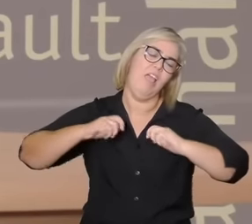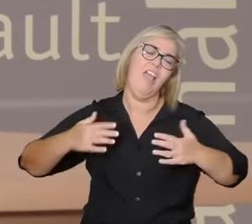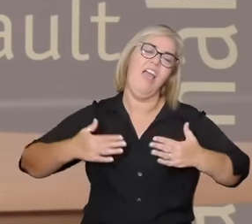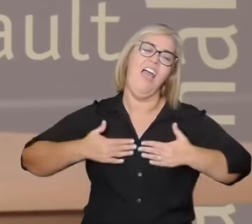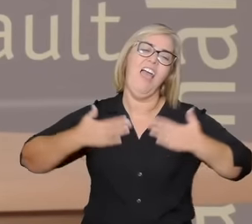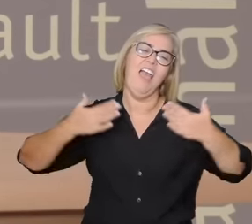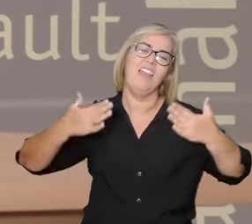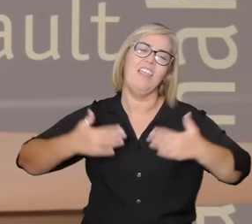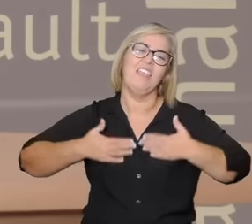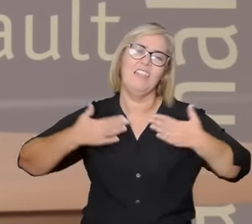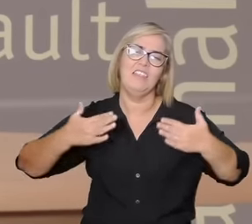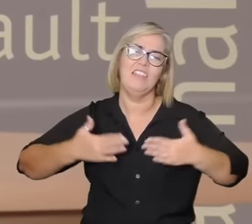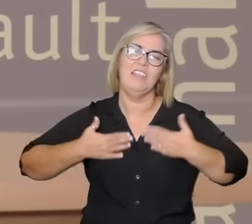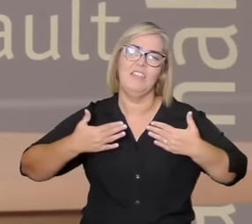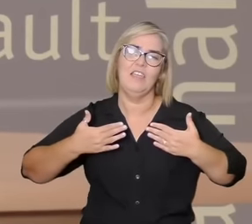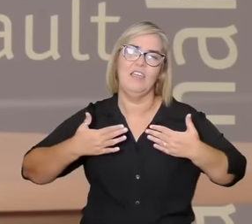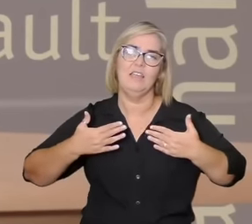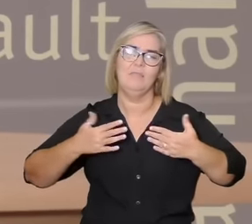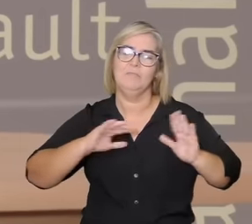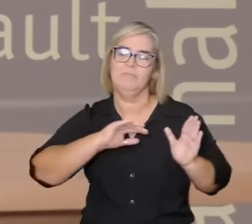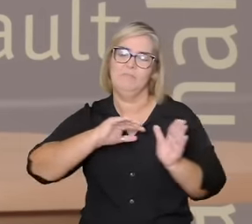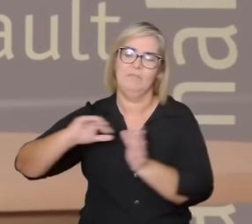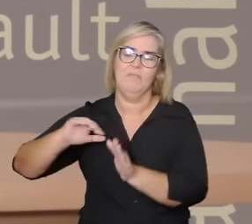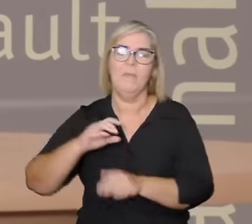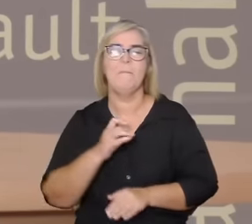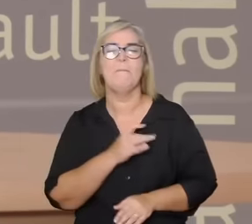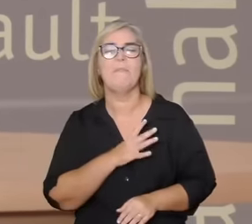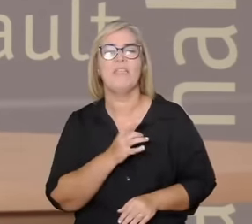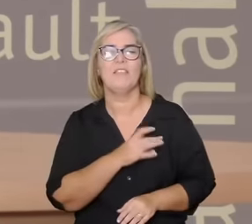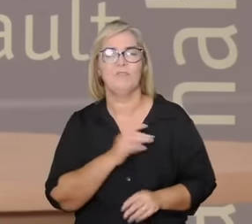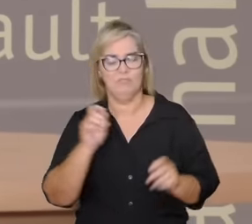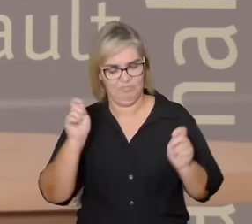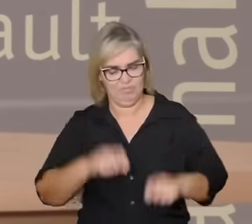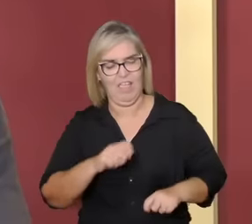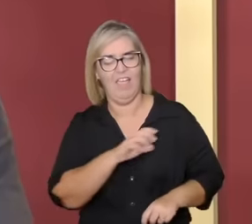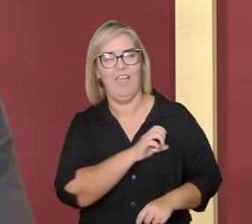diante do medo isso é o que pode o amor